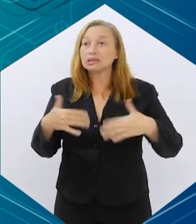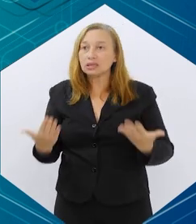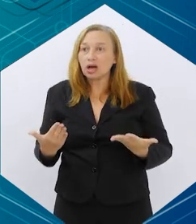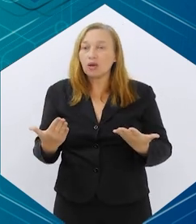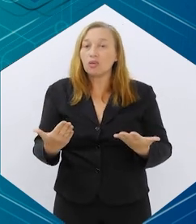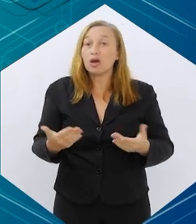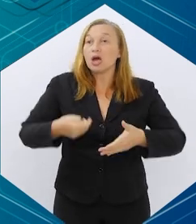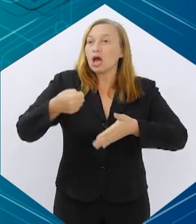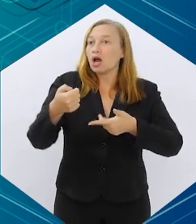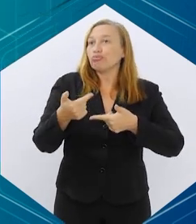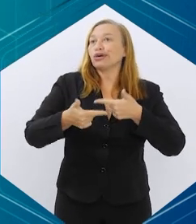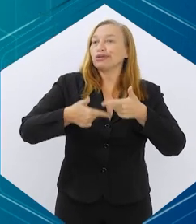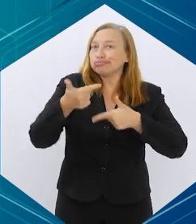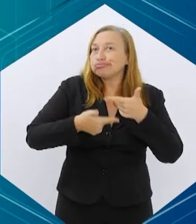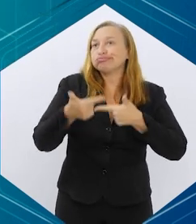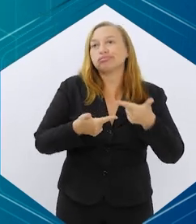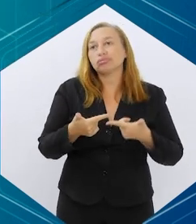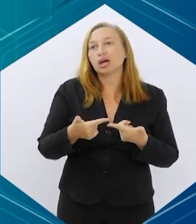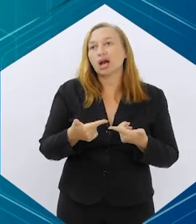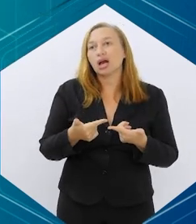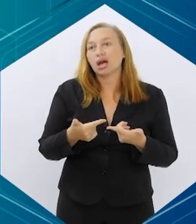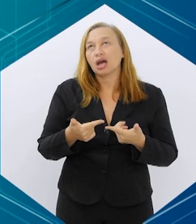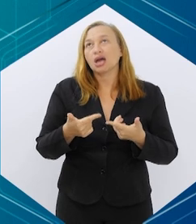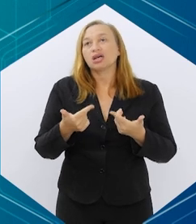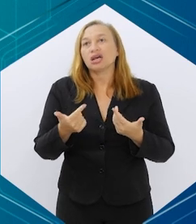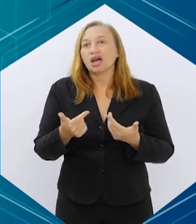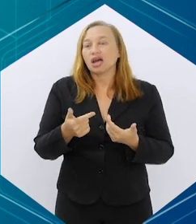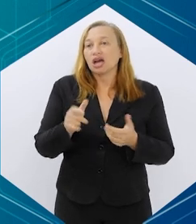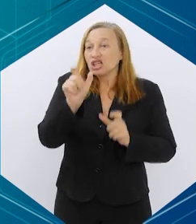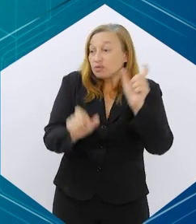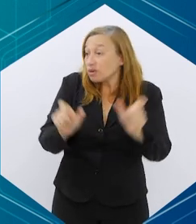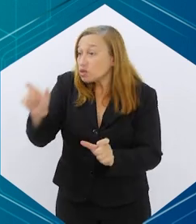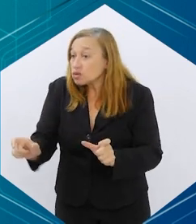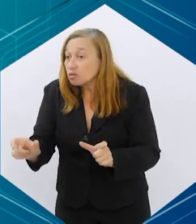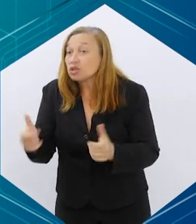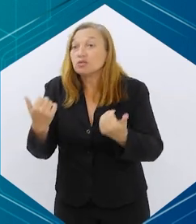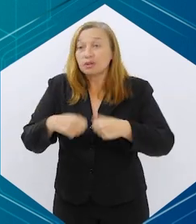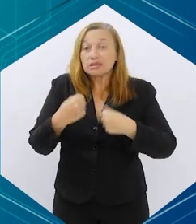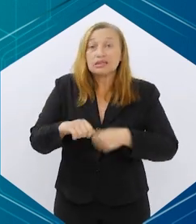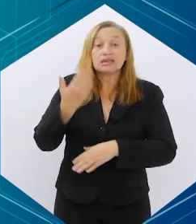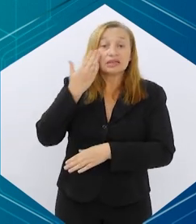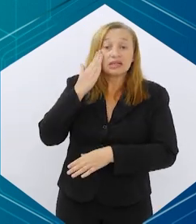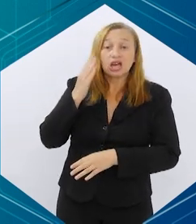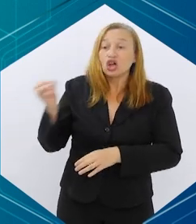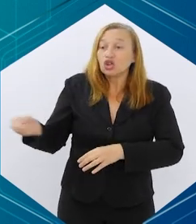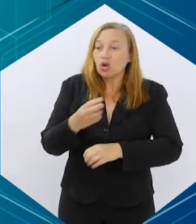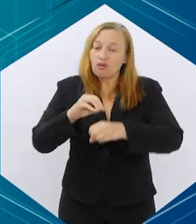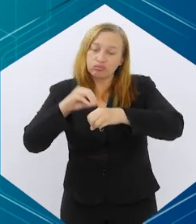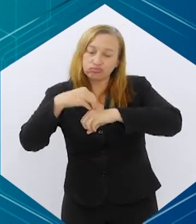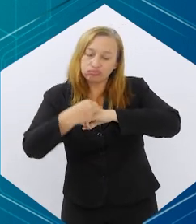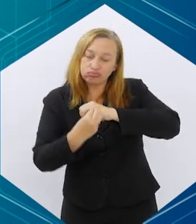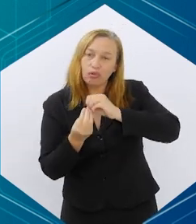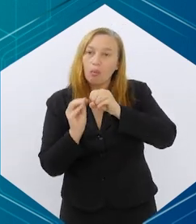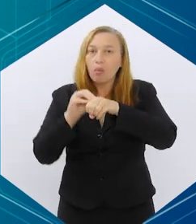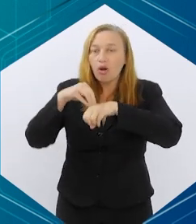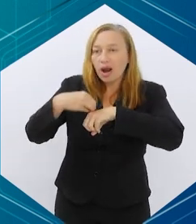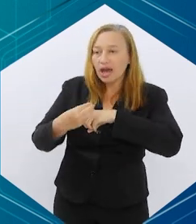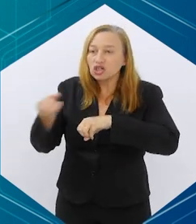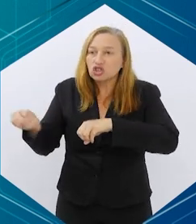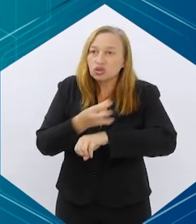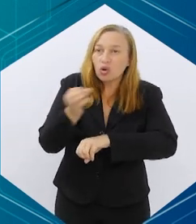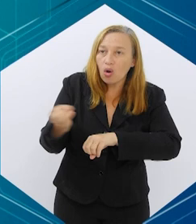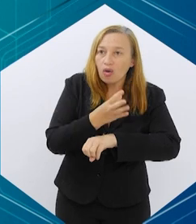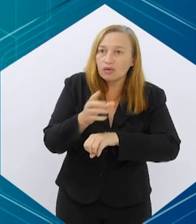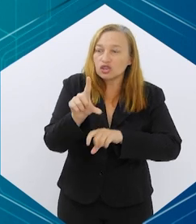Então, é uma briga, talvez que a sociedade vão ter que colocar aqui para frente com essas novas moléculas chegando ao mercado, novas opções,